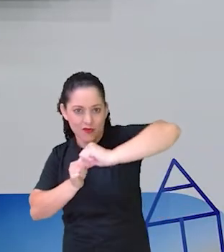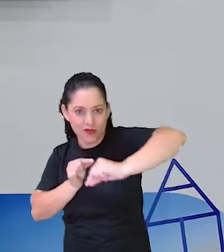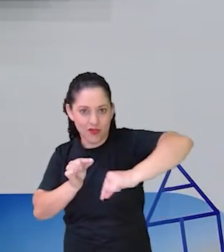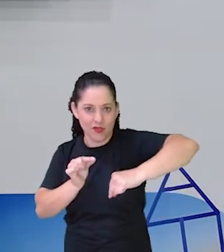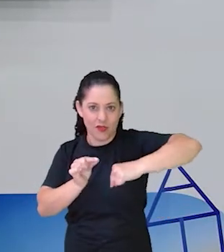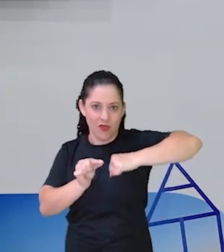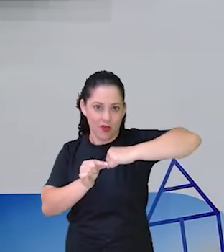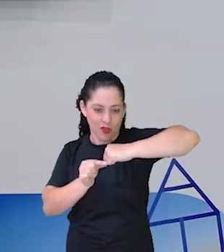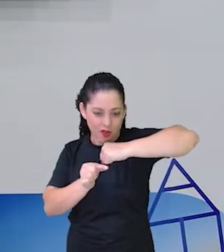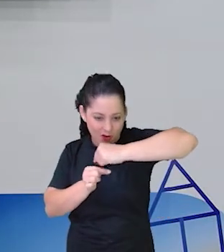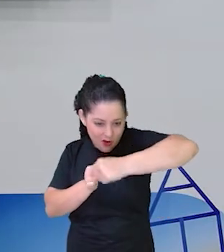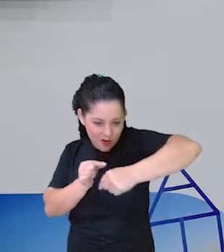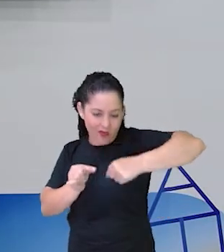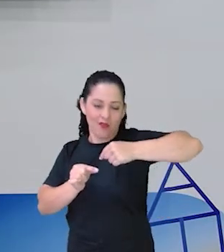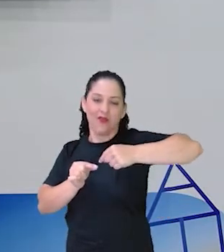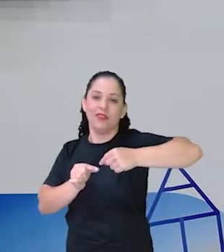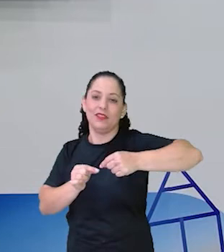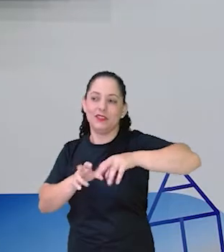Abre ela aqui ó